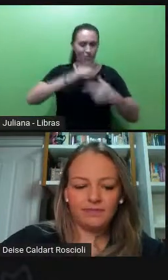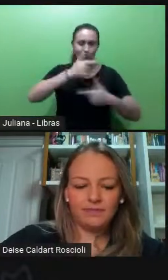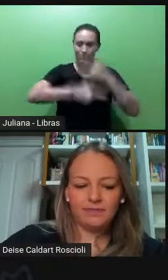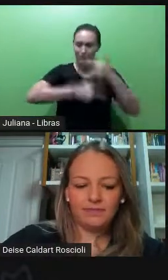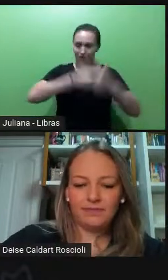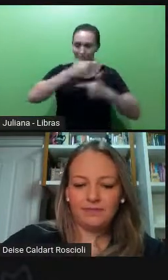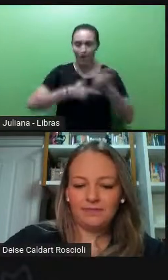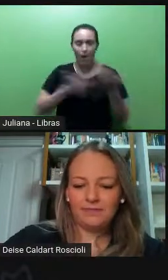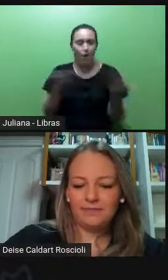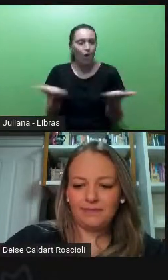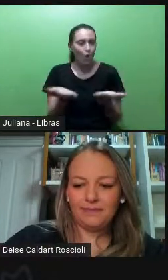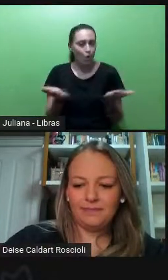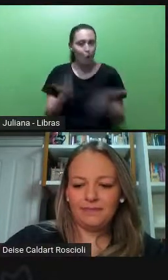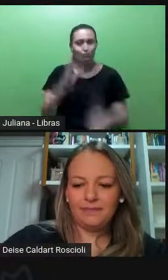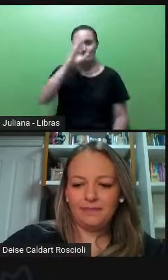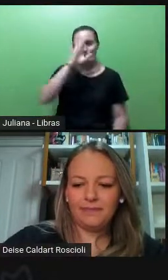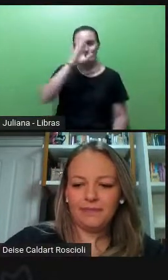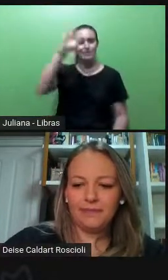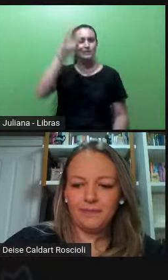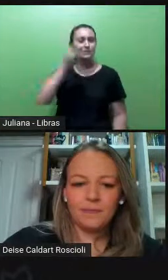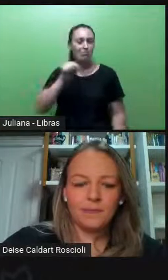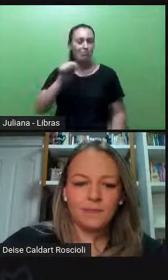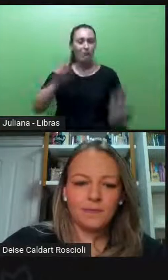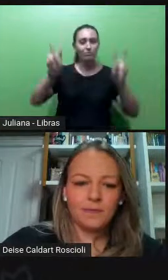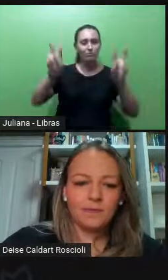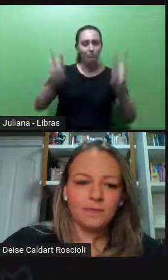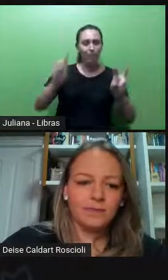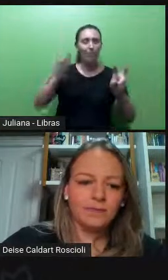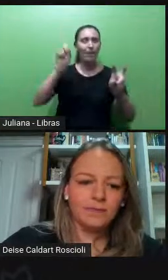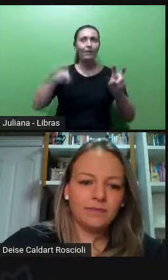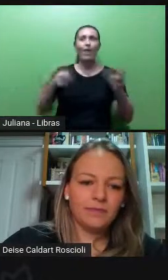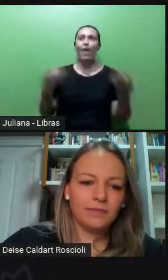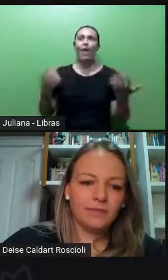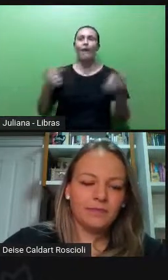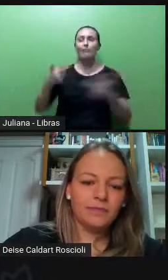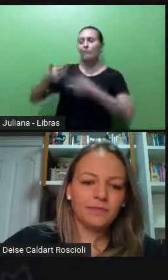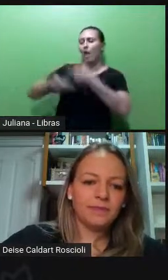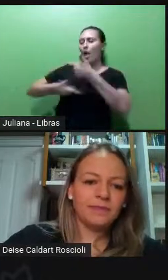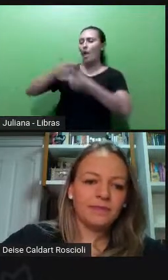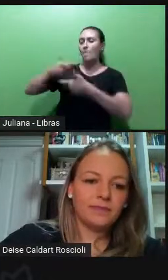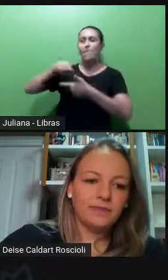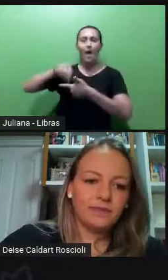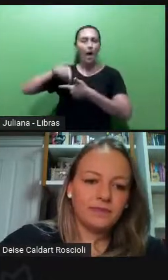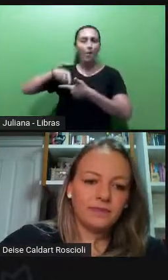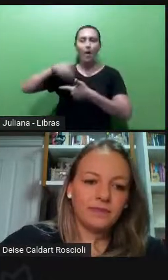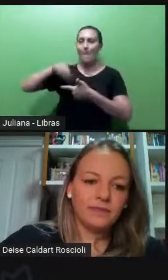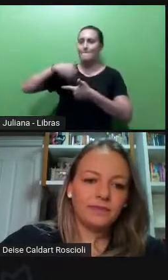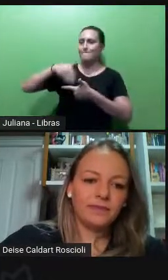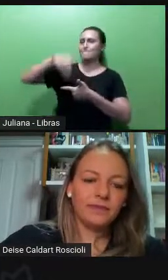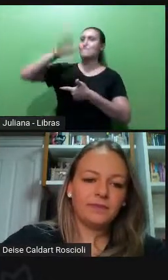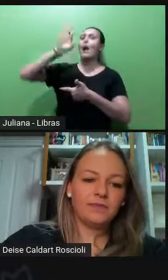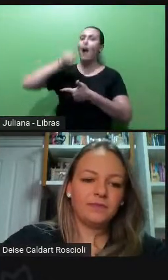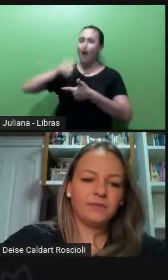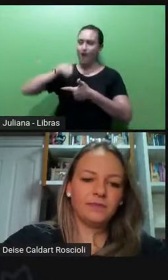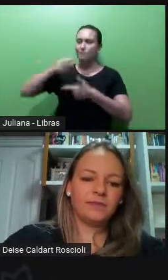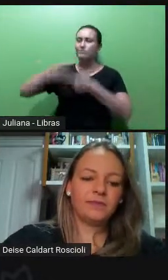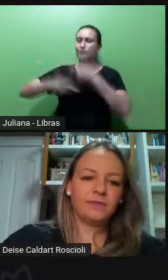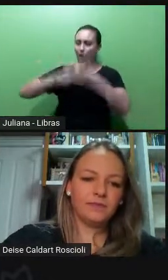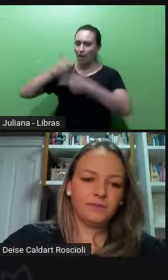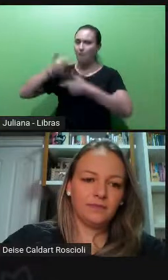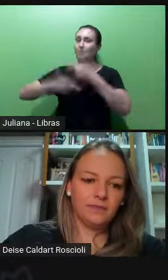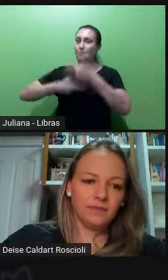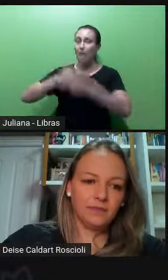tema principal, apesar de que trabalho atravessa e vários outros temas sociais, no meu contexto de trabalho do